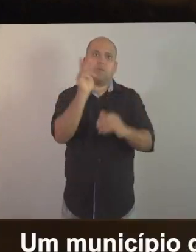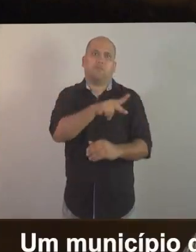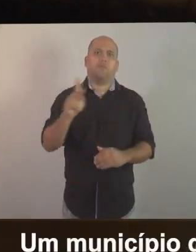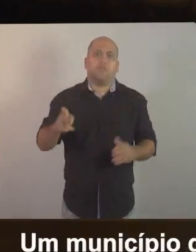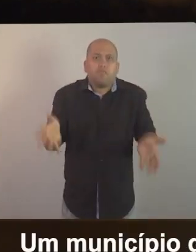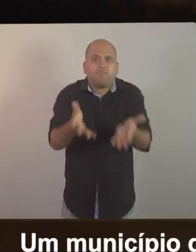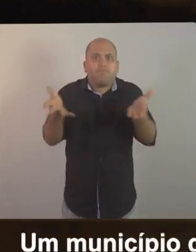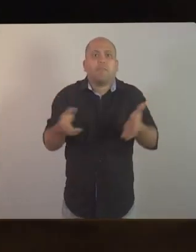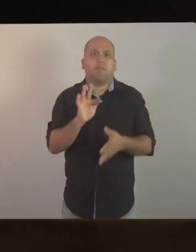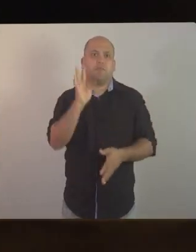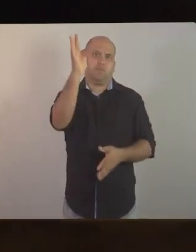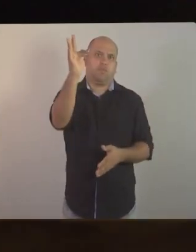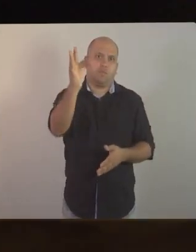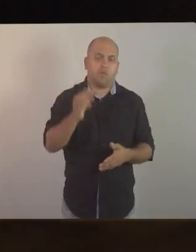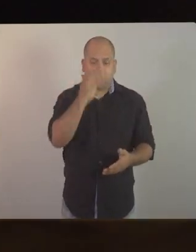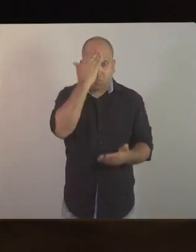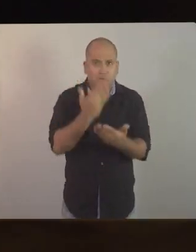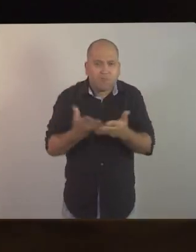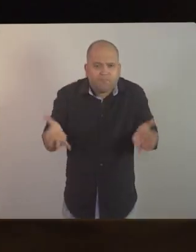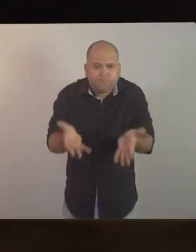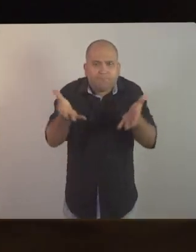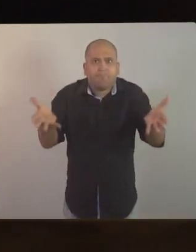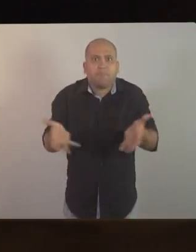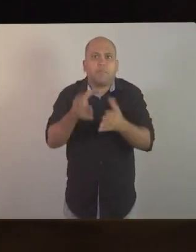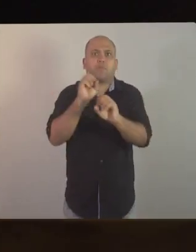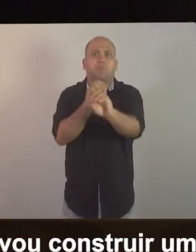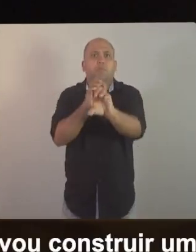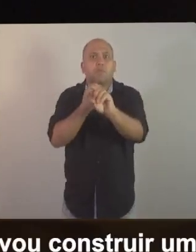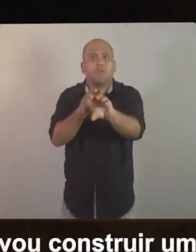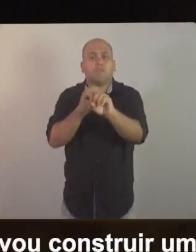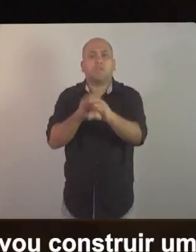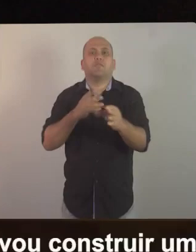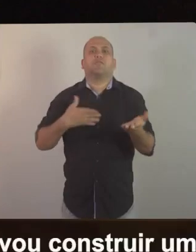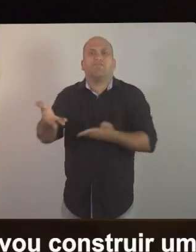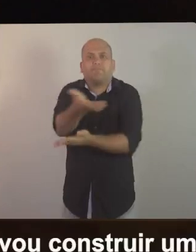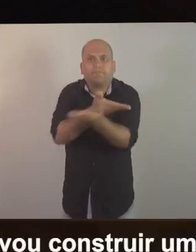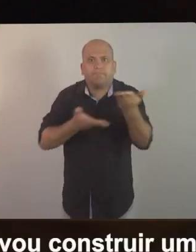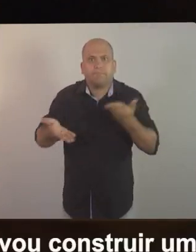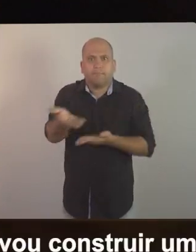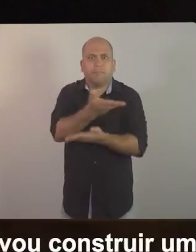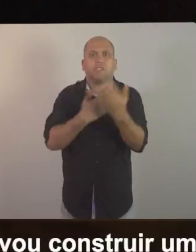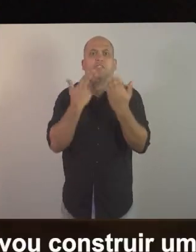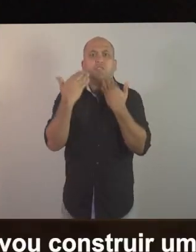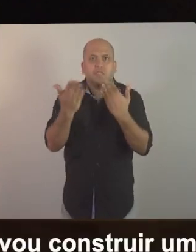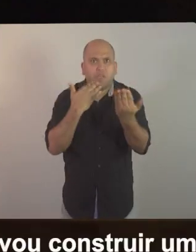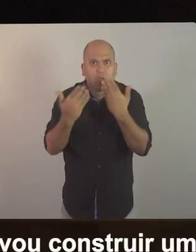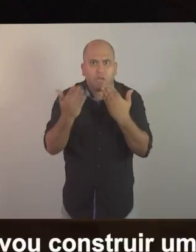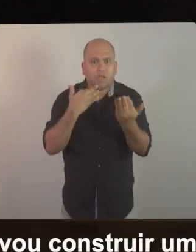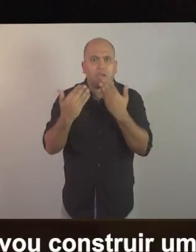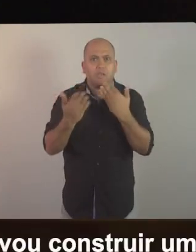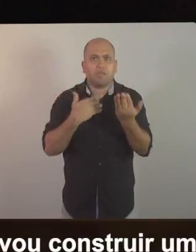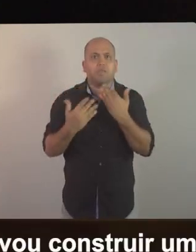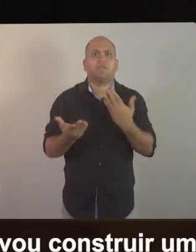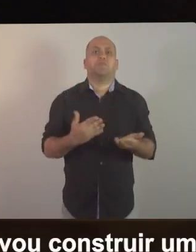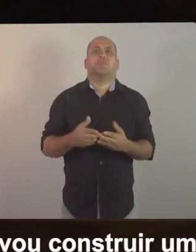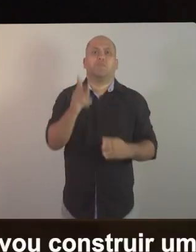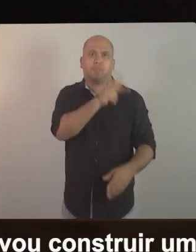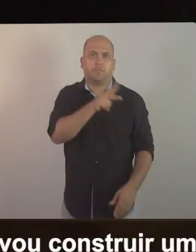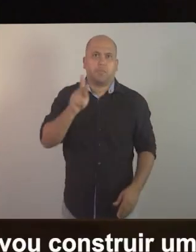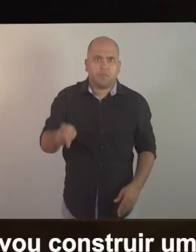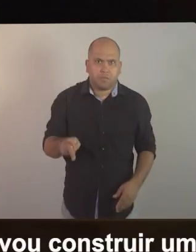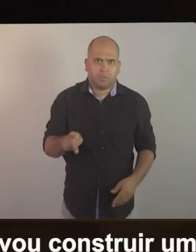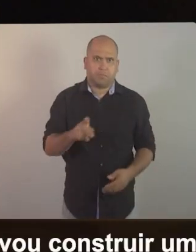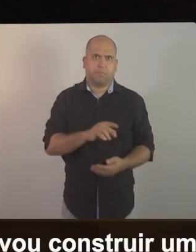futuro, com certeza. Eu acredito no investimento em educação. E vou construir uma relação de diálogo e transparência com os nossos